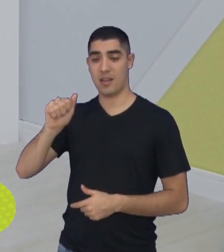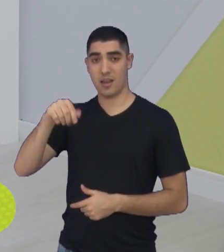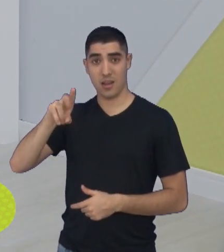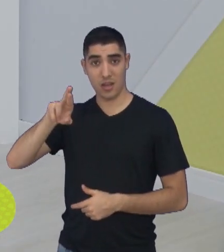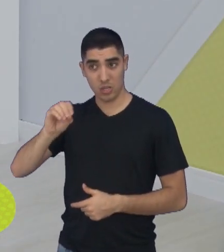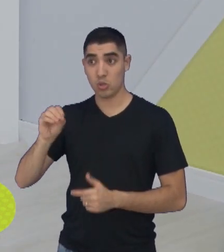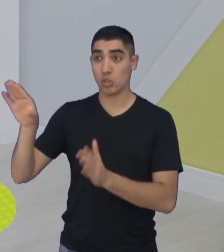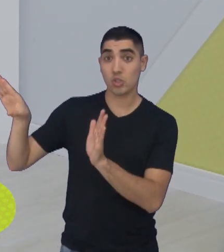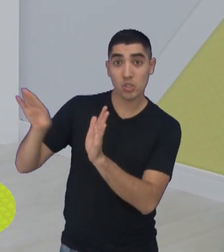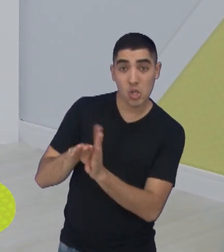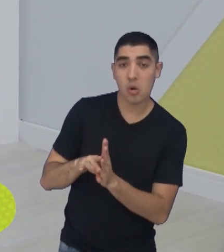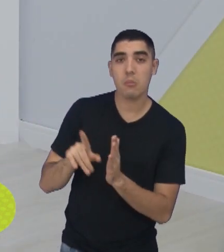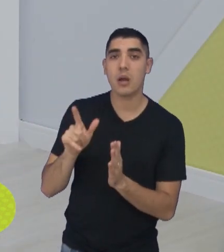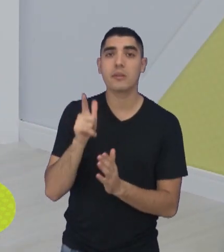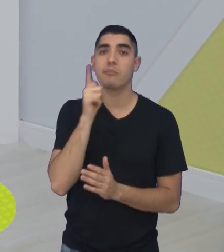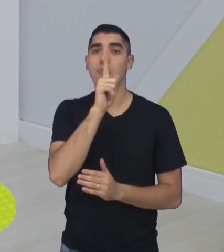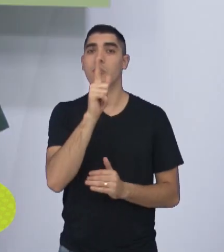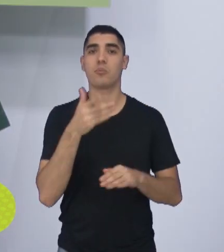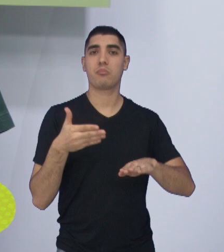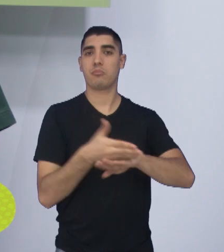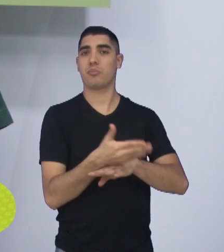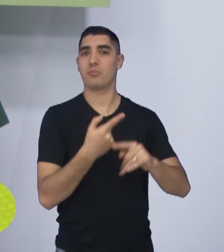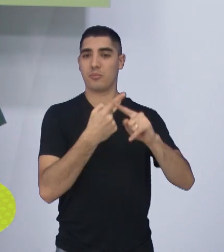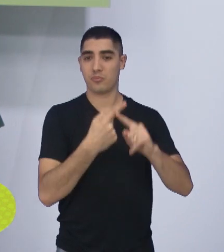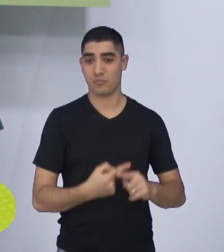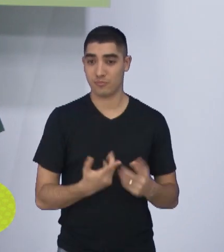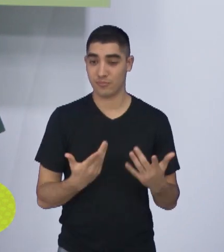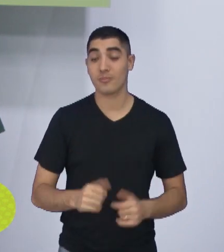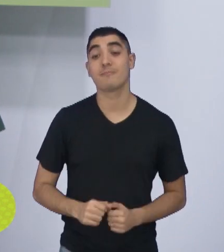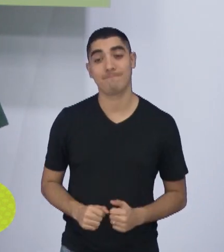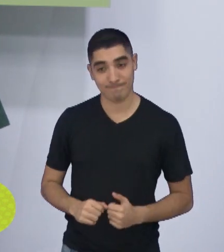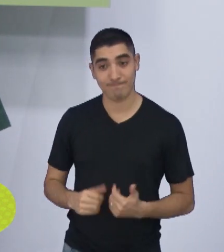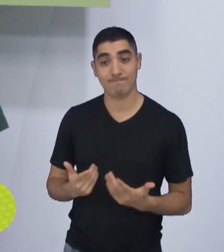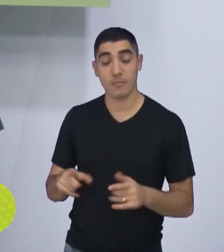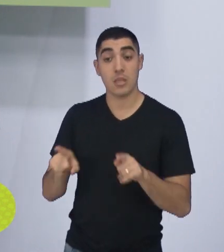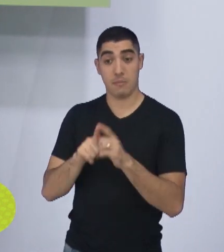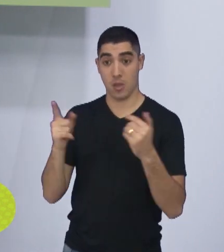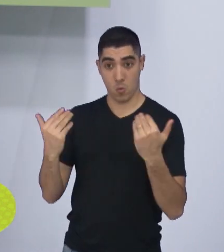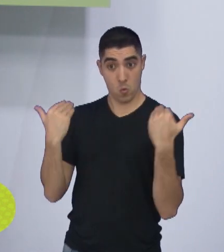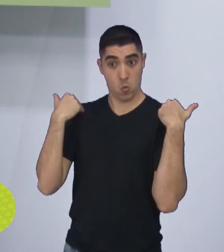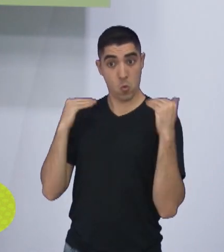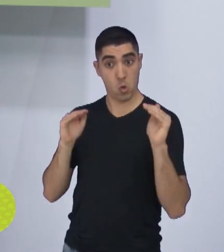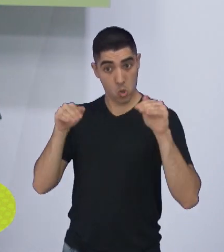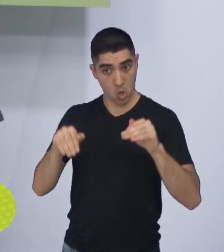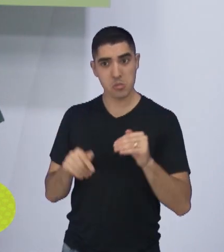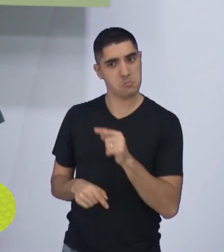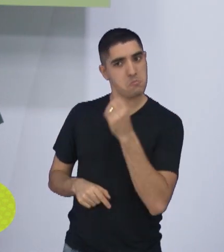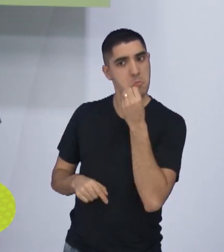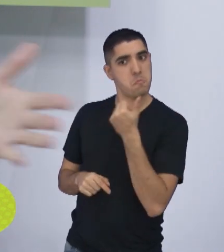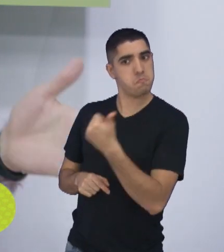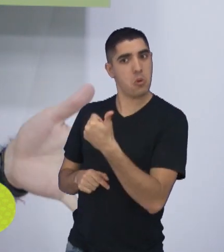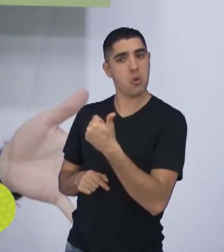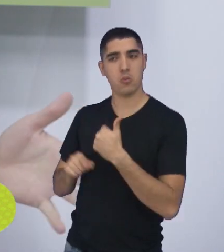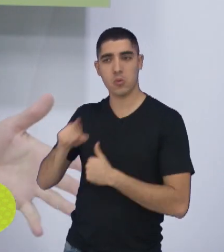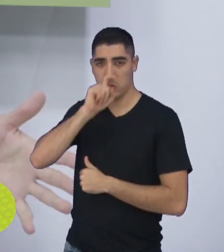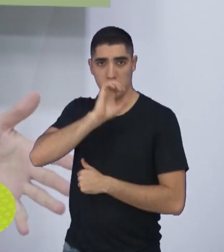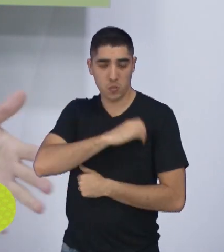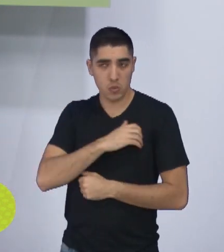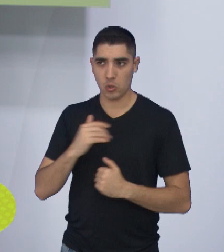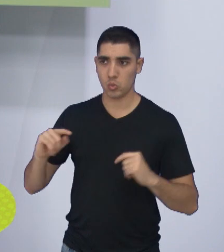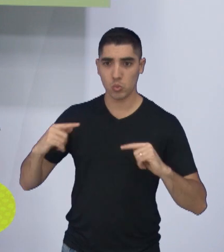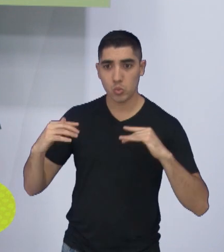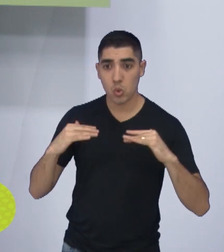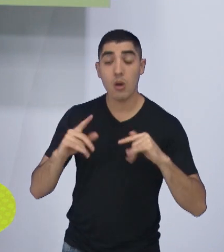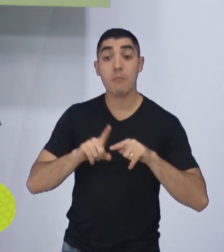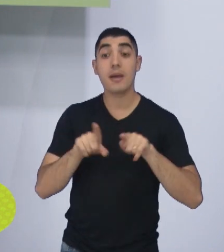César, ele acabou não entrando na Série A2. Então, e aí entrou até, contra o Costa Rica foi bem até, de certa forma. Mas o Lázaro, que veio para ser